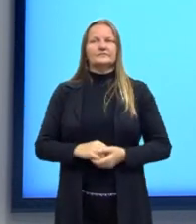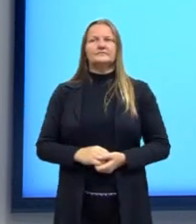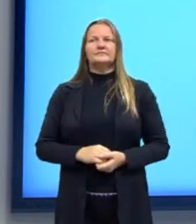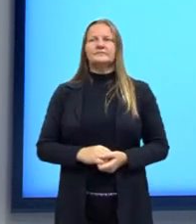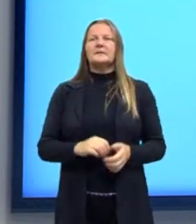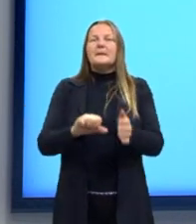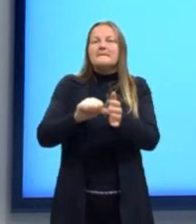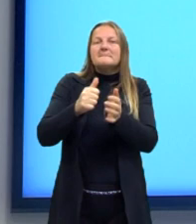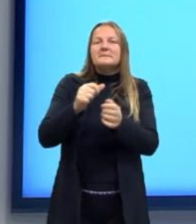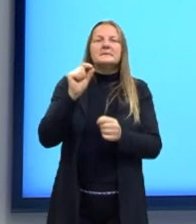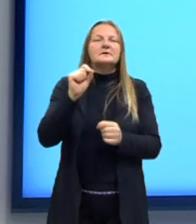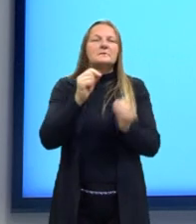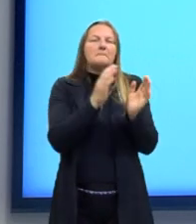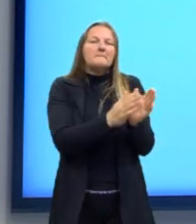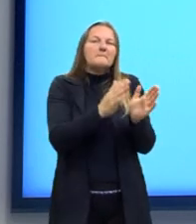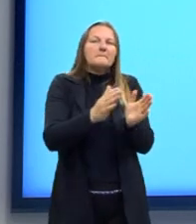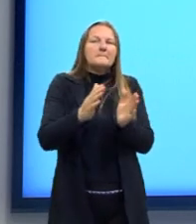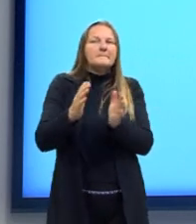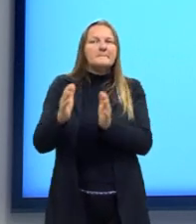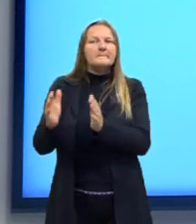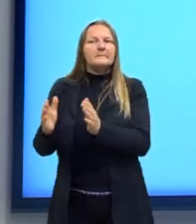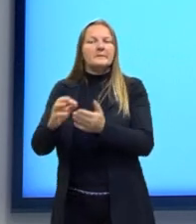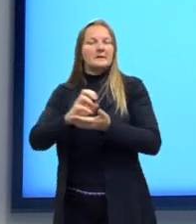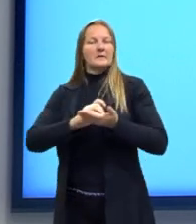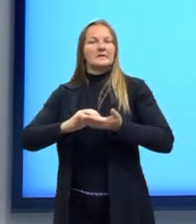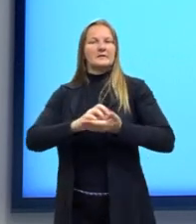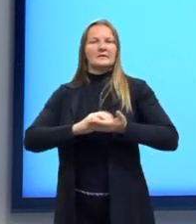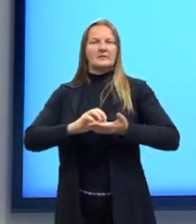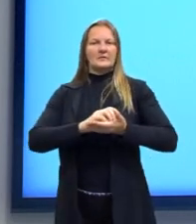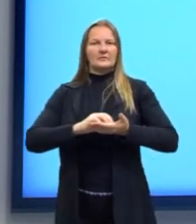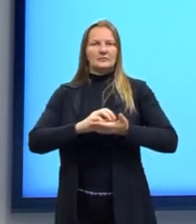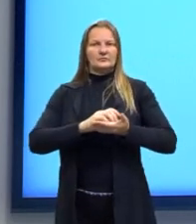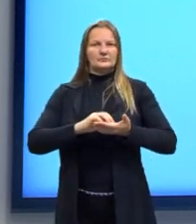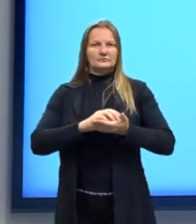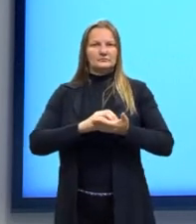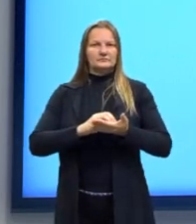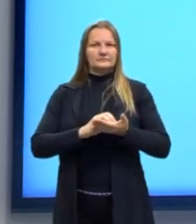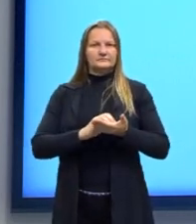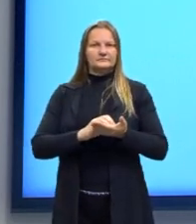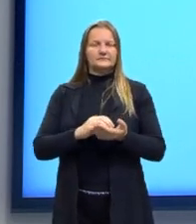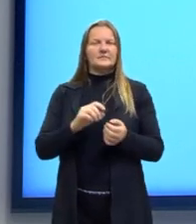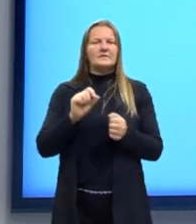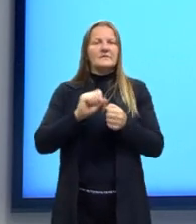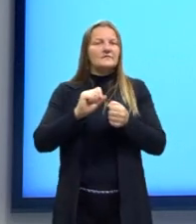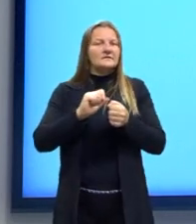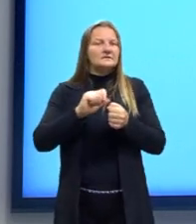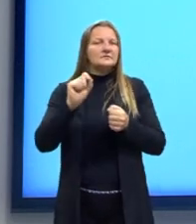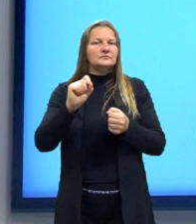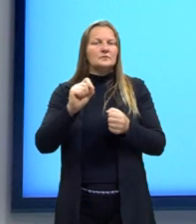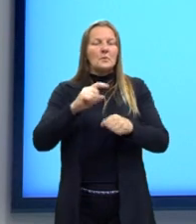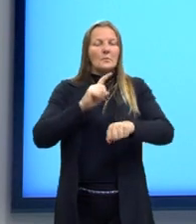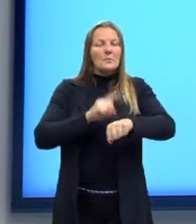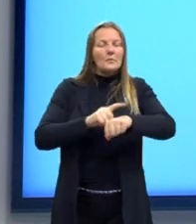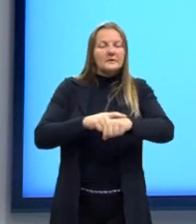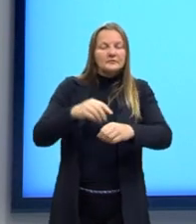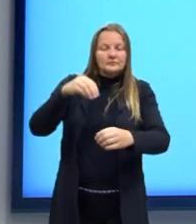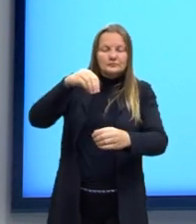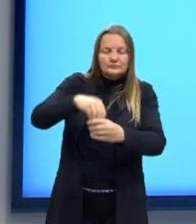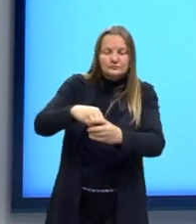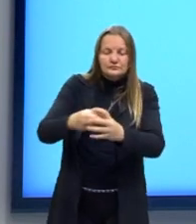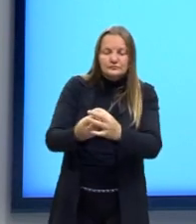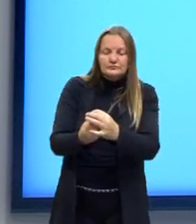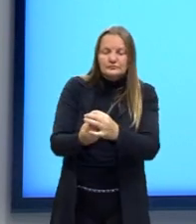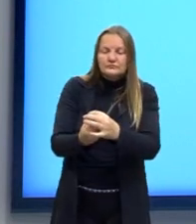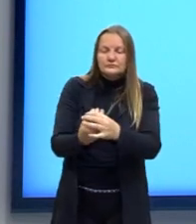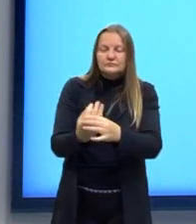Primeiro passo então, nós vamos calcular ali, considerando o momento que a planta é colocada